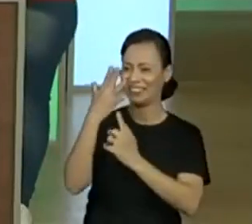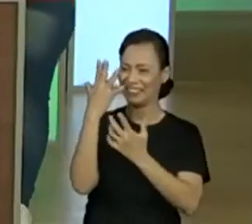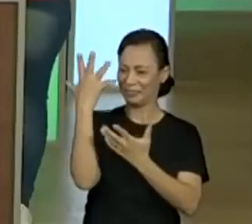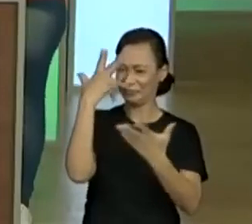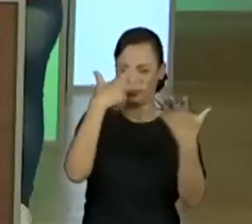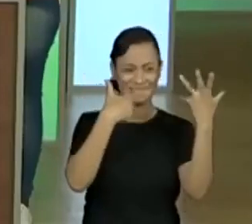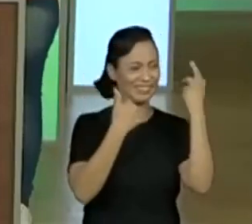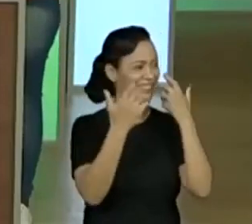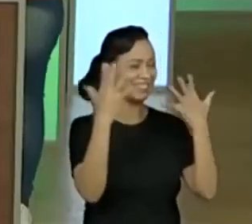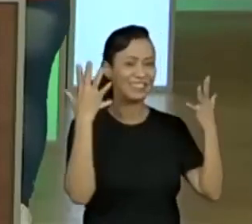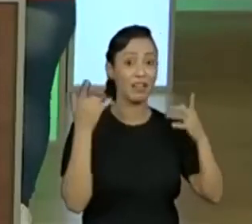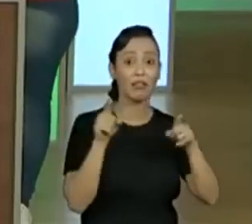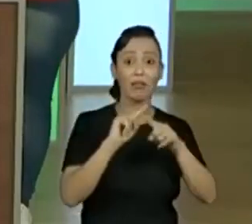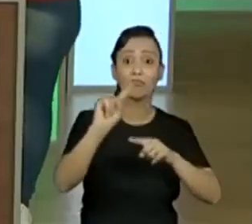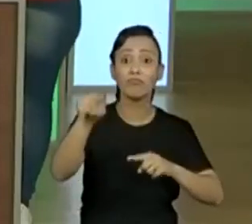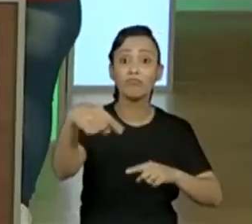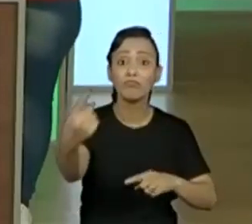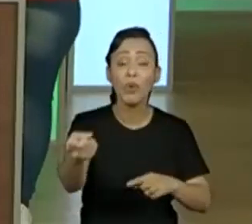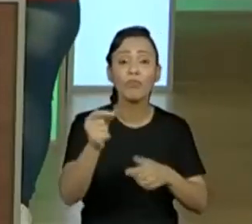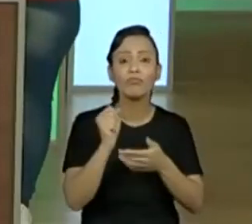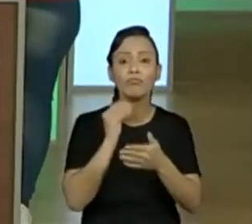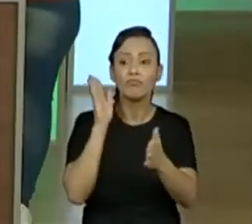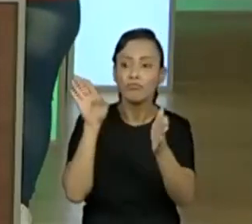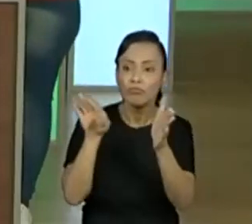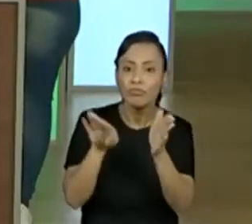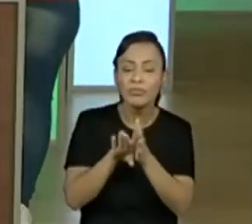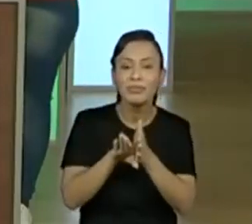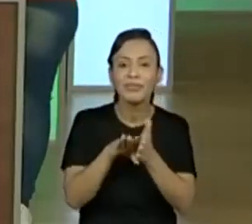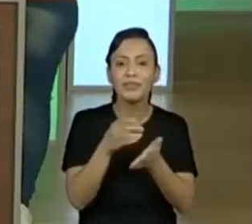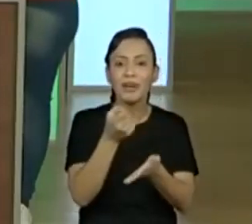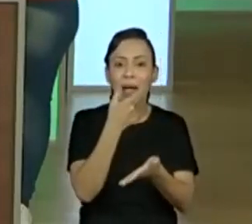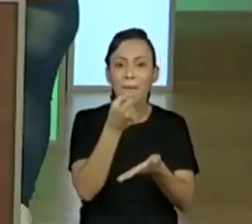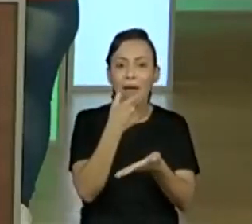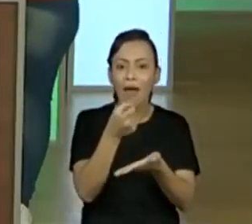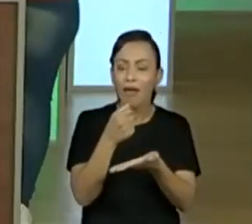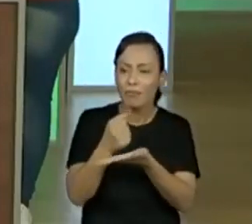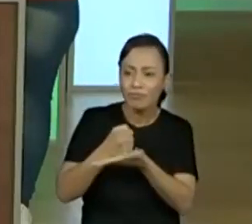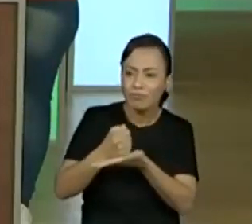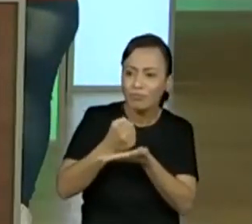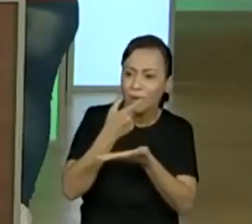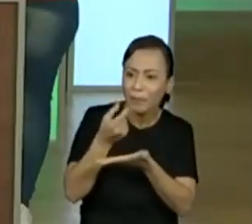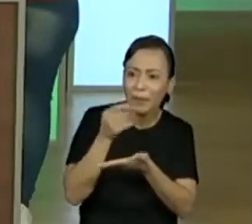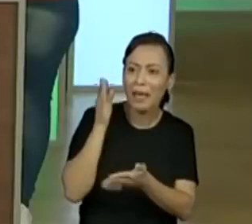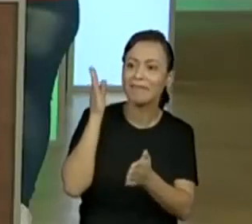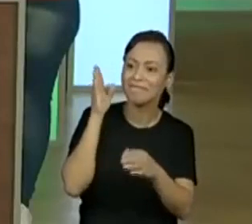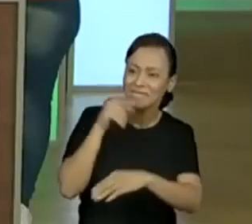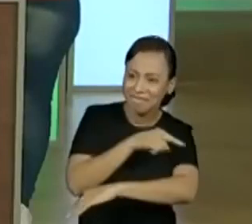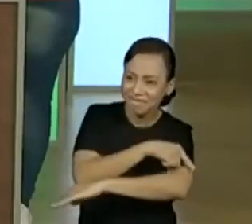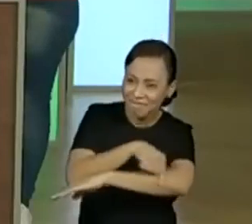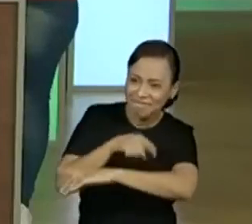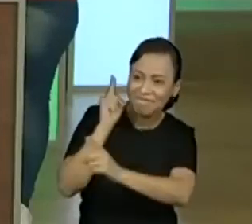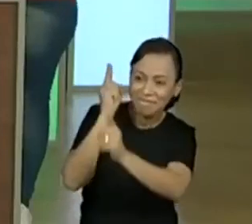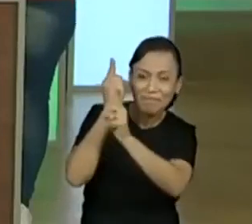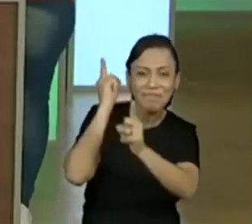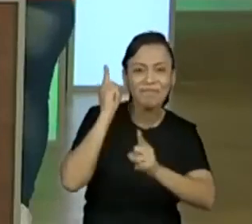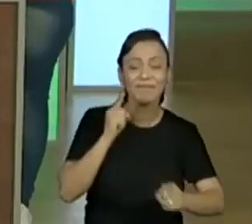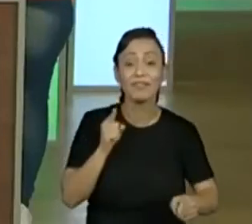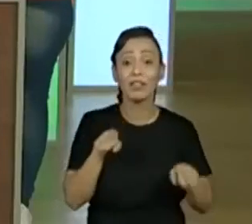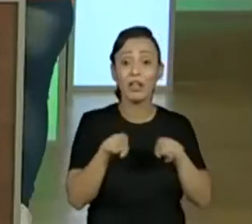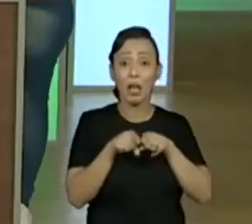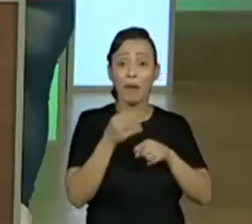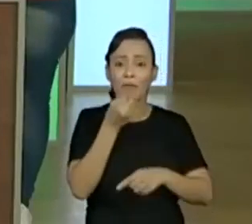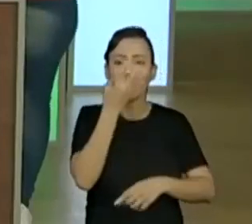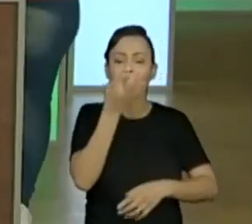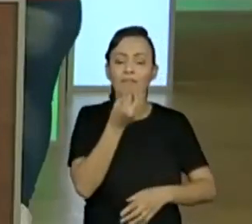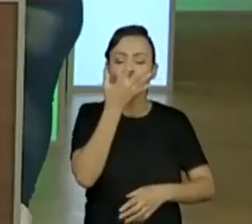a farmácia para chegar lá na praça. A mãe passeando pelo jardim. É verdade, vendo as flores. A gente foi contando as flores junto